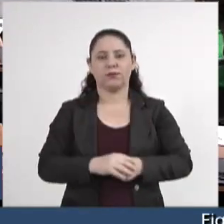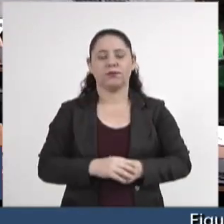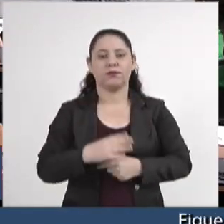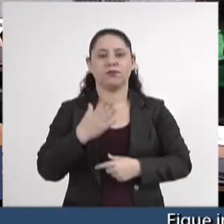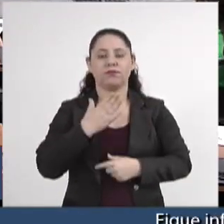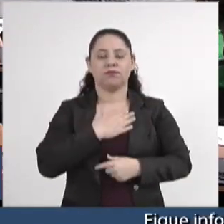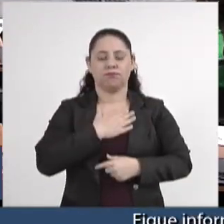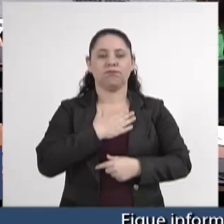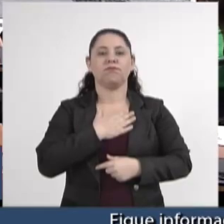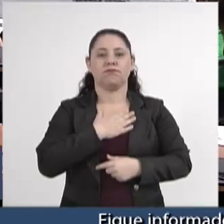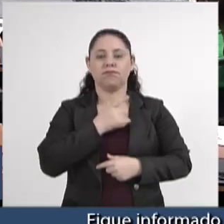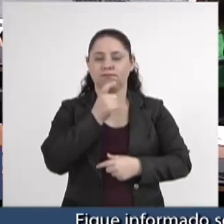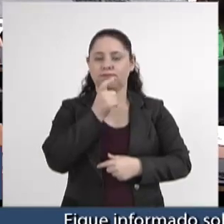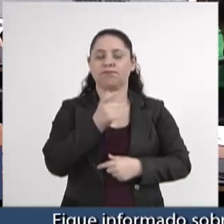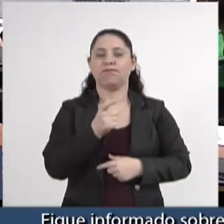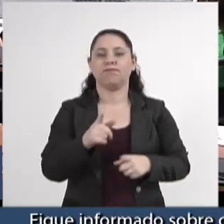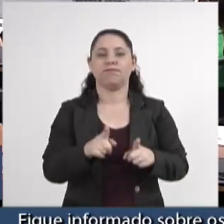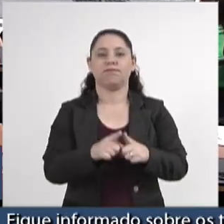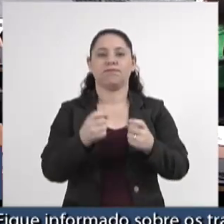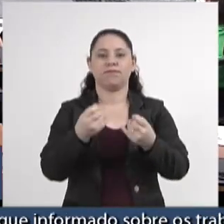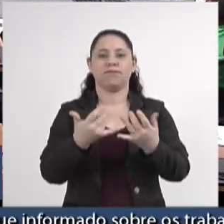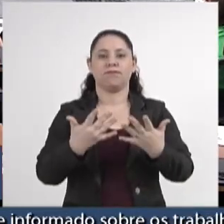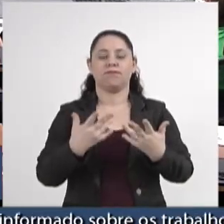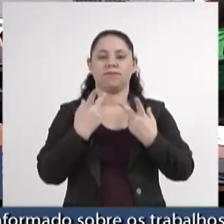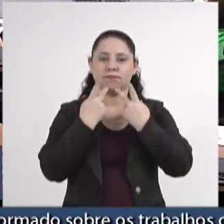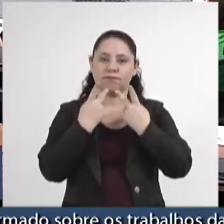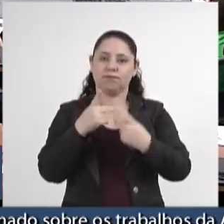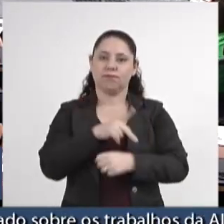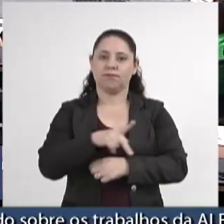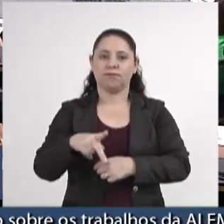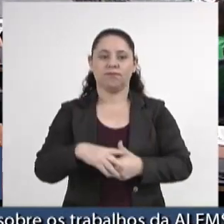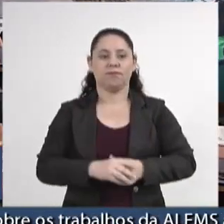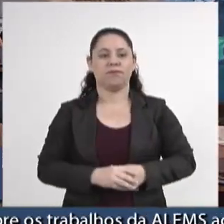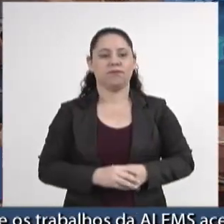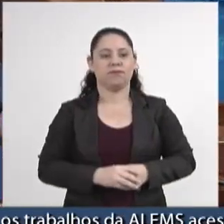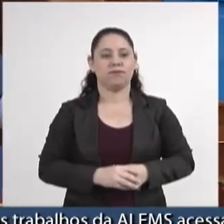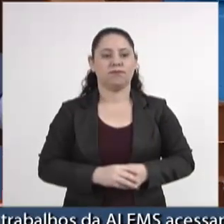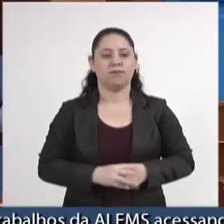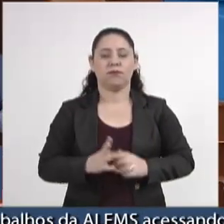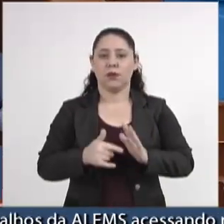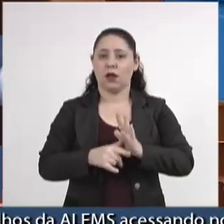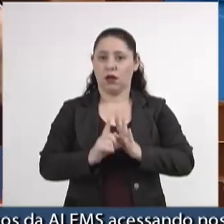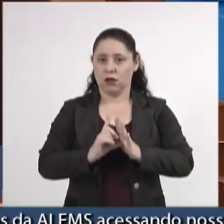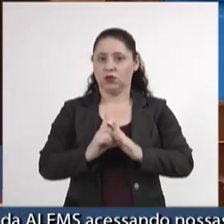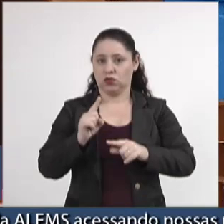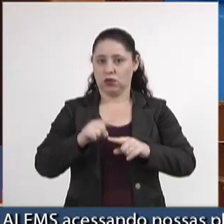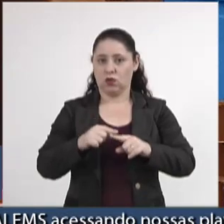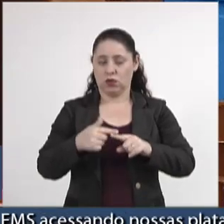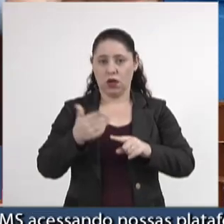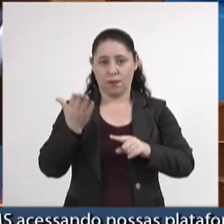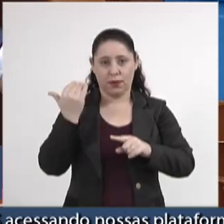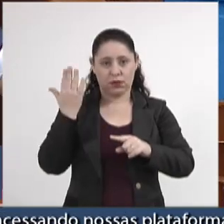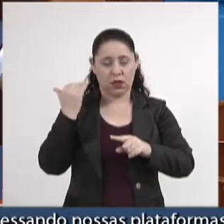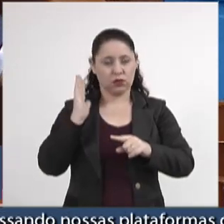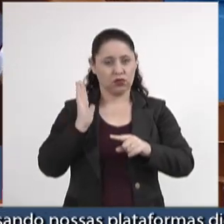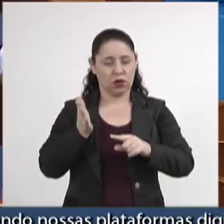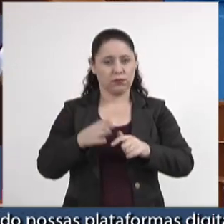no meu pronunciamento e dizer, senhor presidente, que antes desse fato acontecer